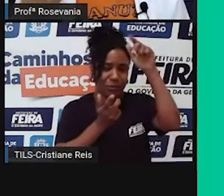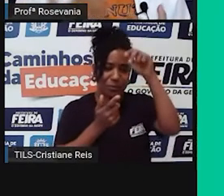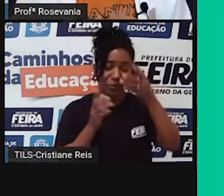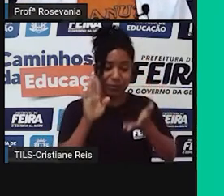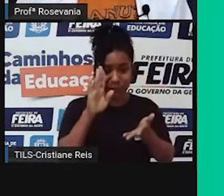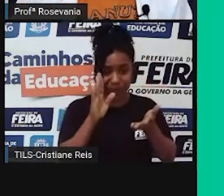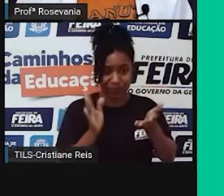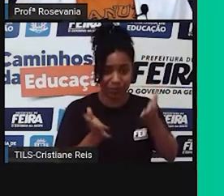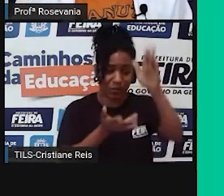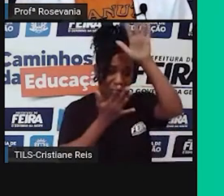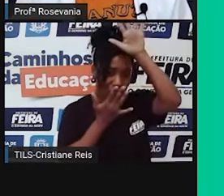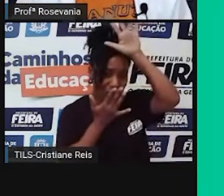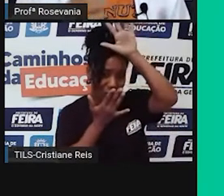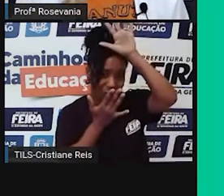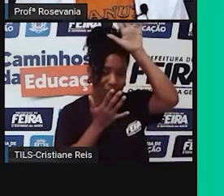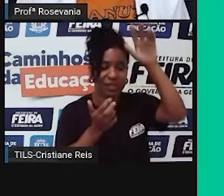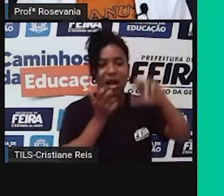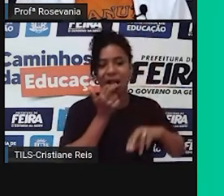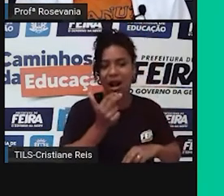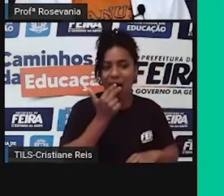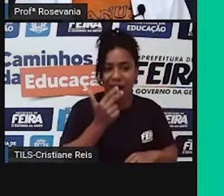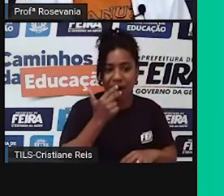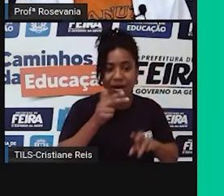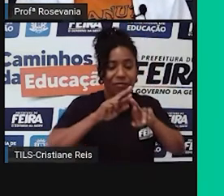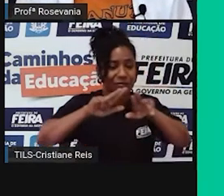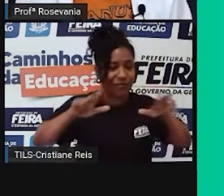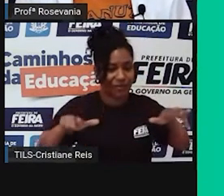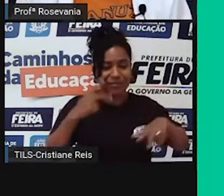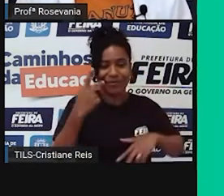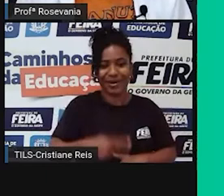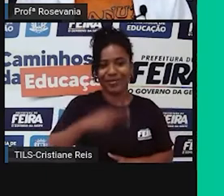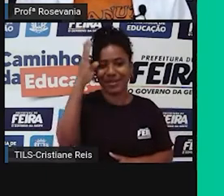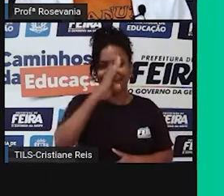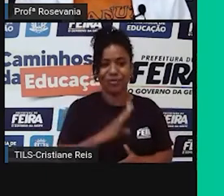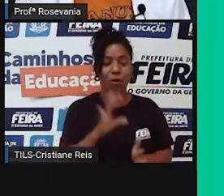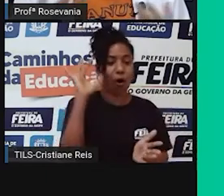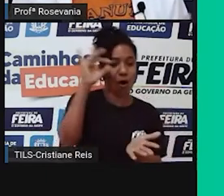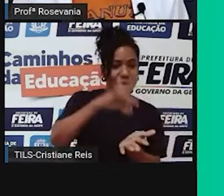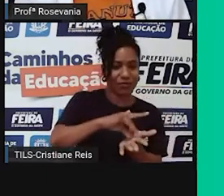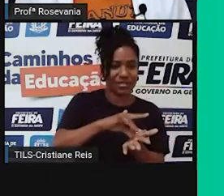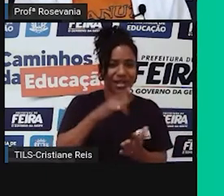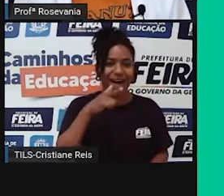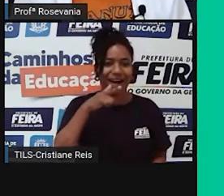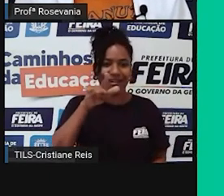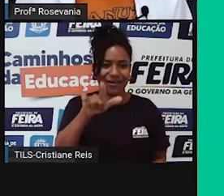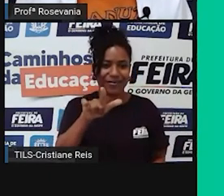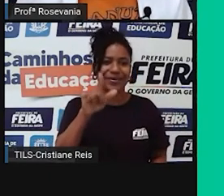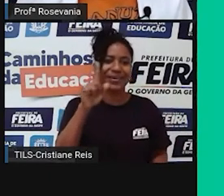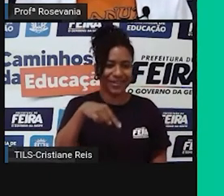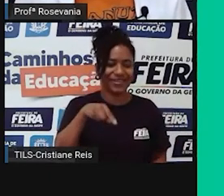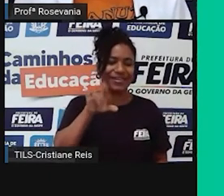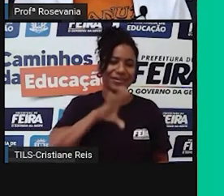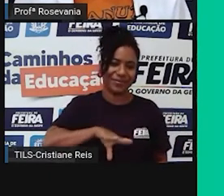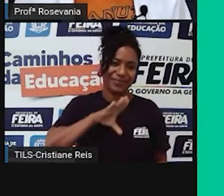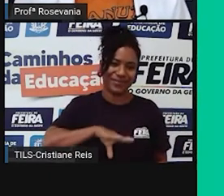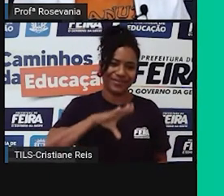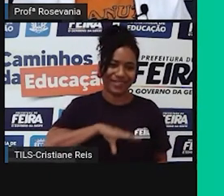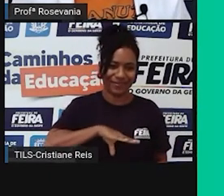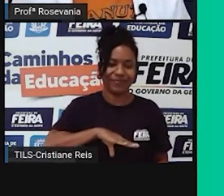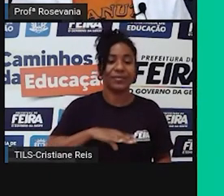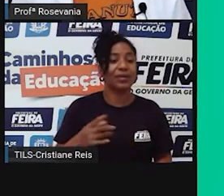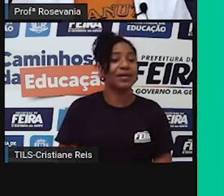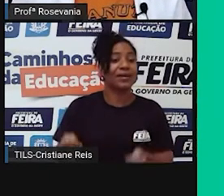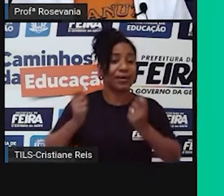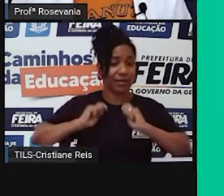né, dos povos indígenas, mas a língua oficial do território brasileiro é o português e nós herdamos dos povos colonizadores, né.